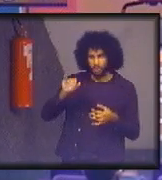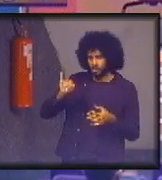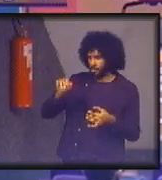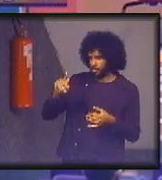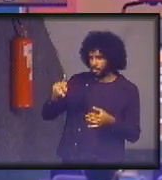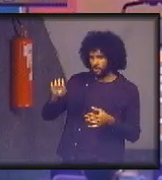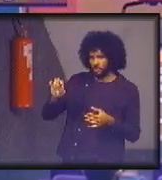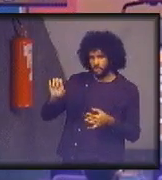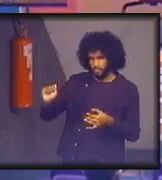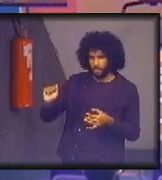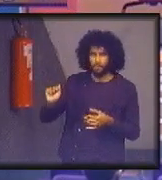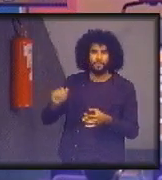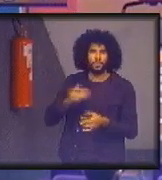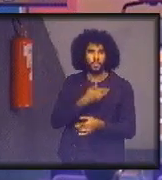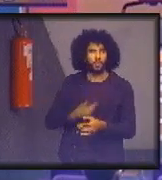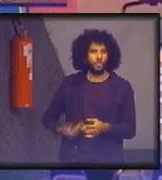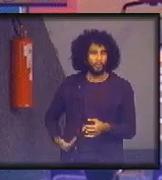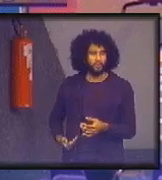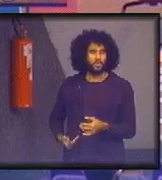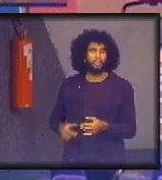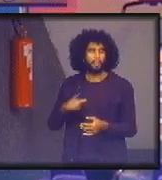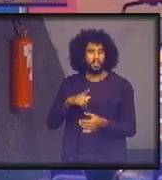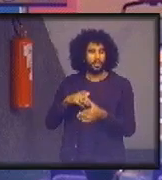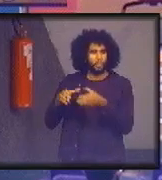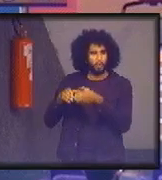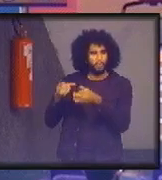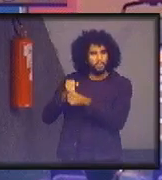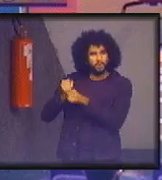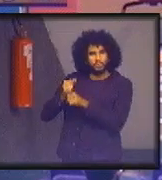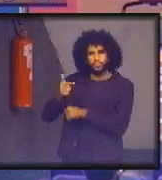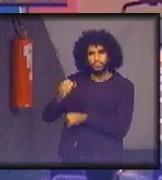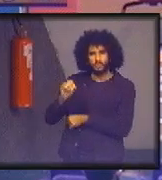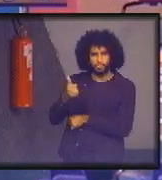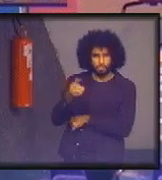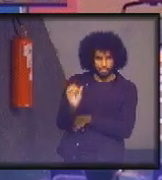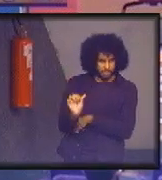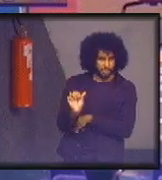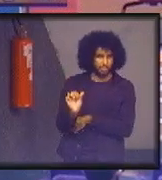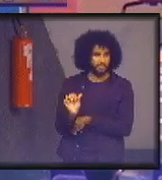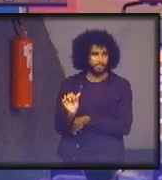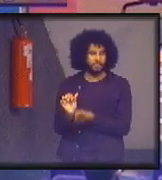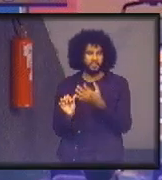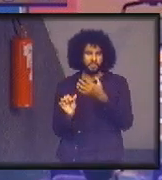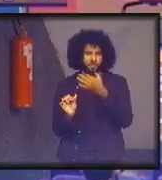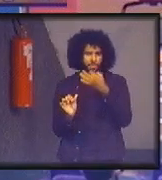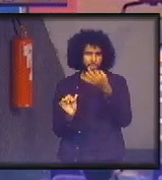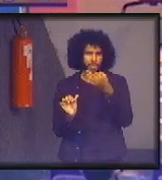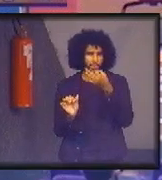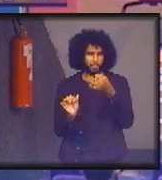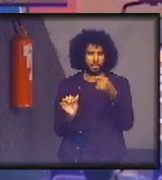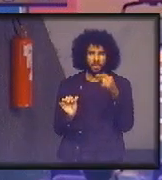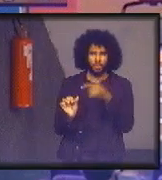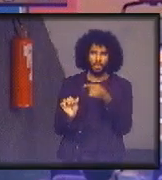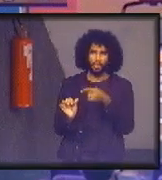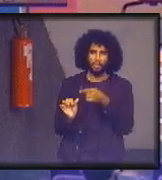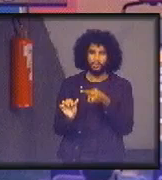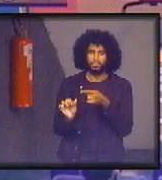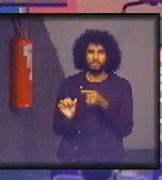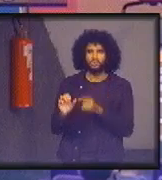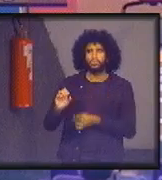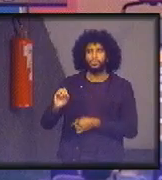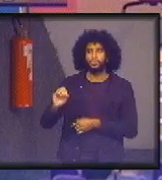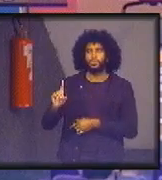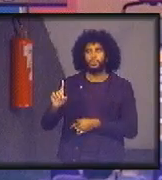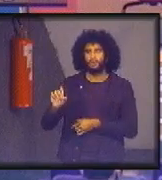brasileiro, sim, montou uma comissão, acho que foi em 2016, mas eu acho que a discussão de quais são os ODSs